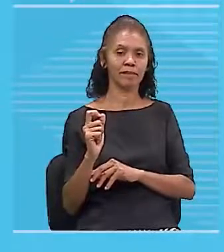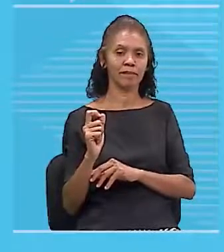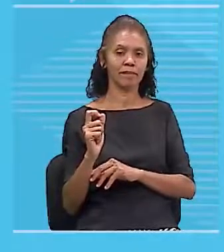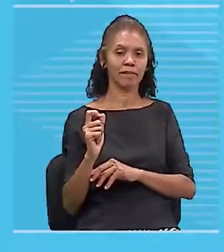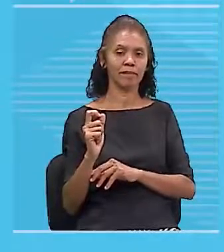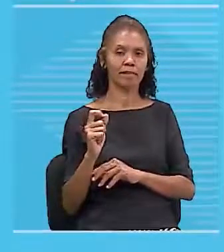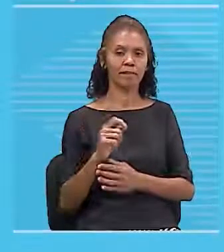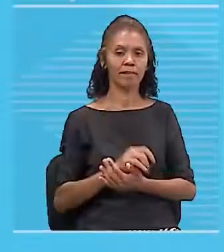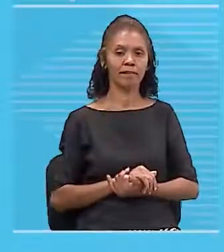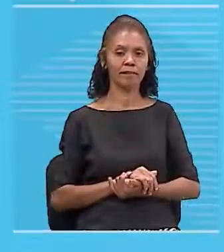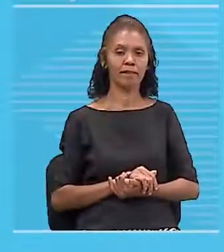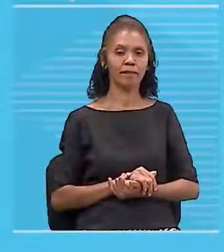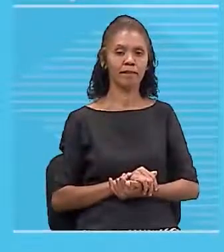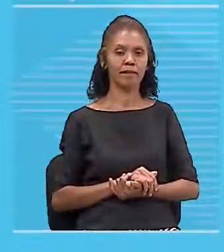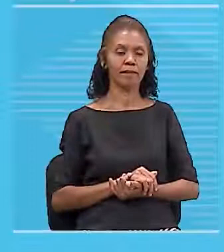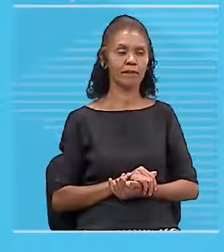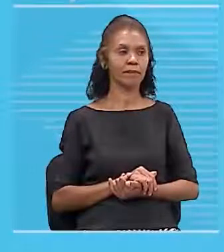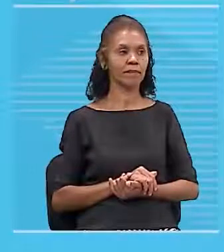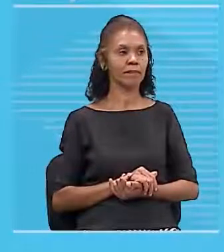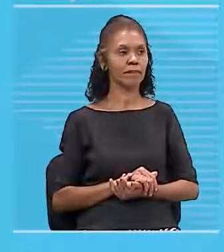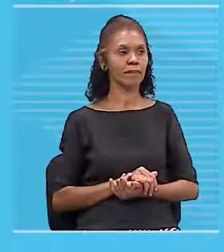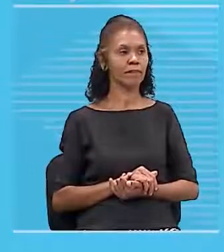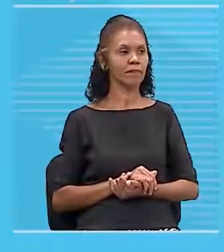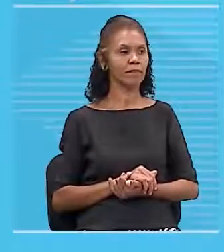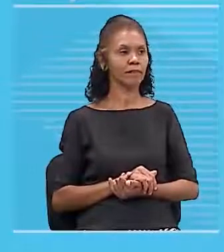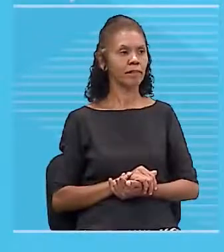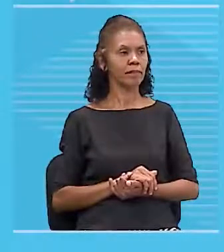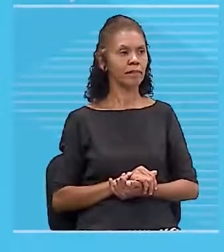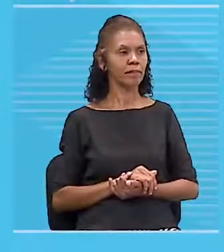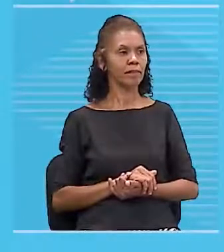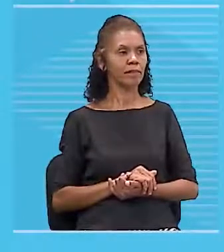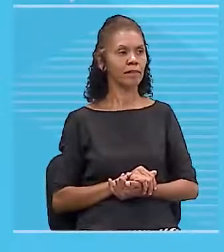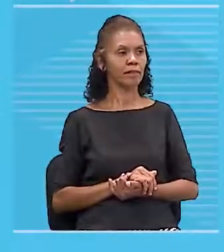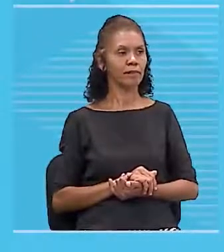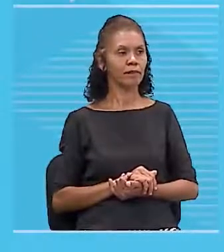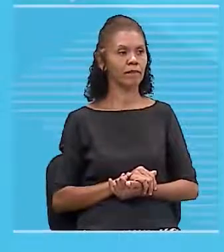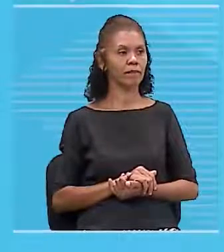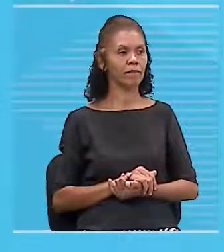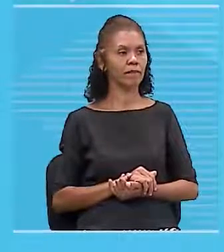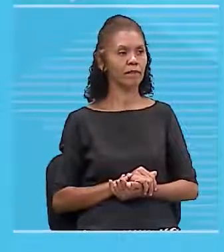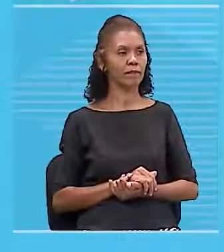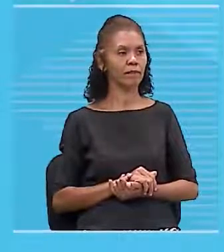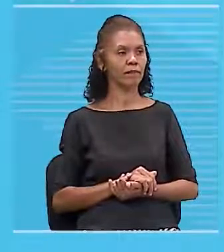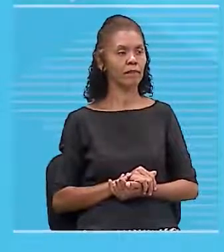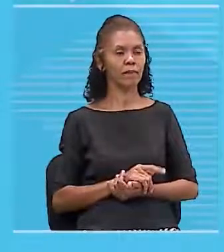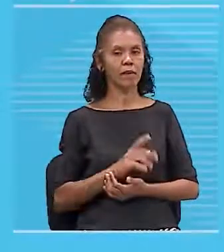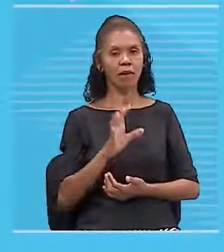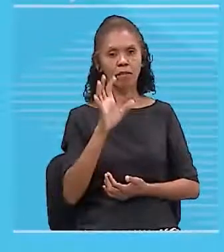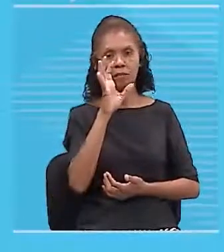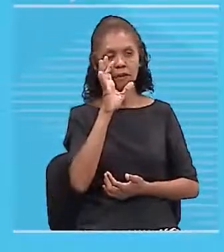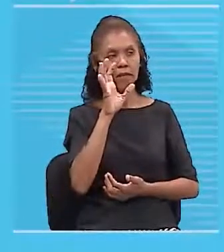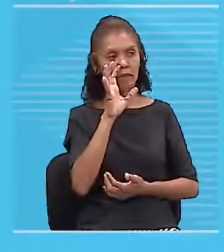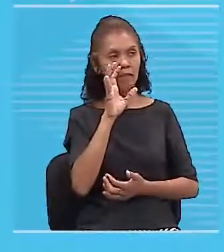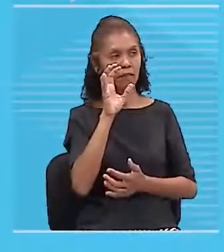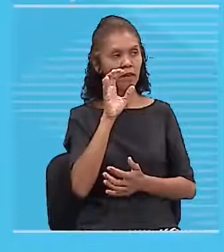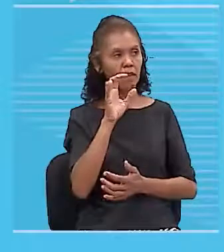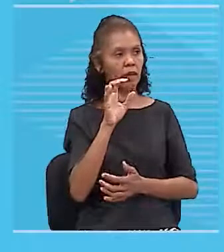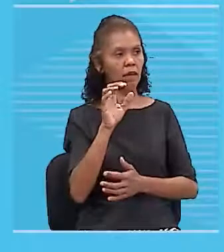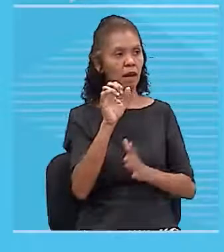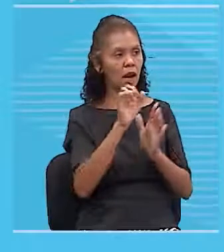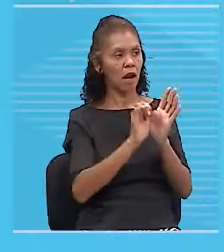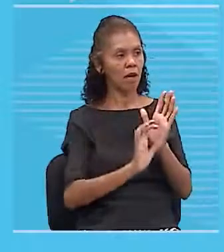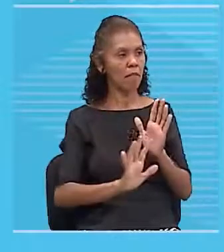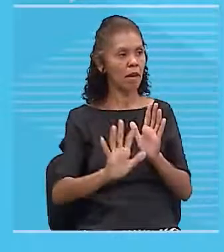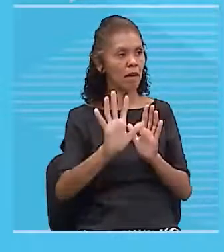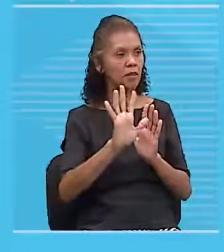telinha, tá? Então, você está observando aqui no centro da imagem que eu